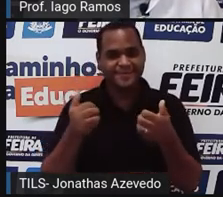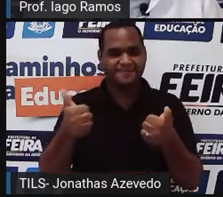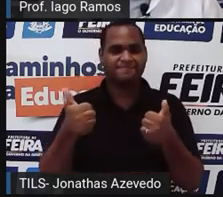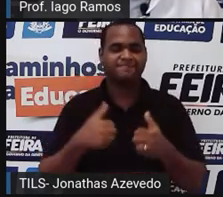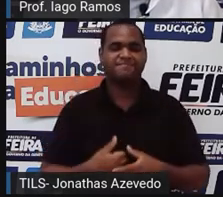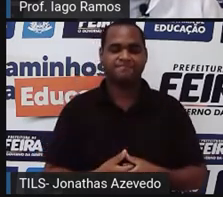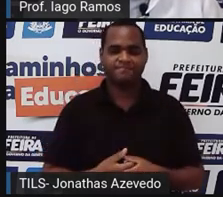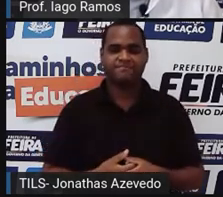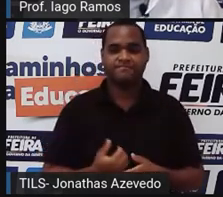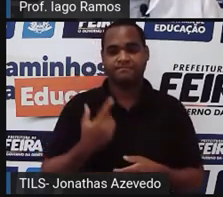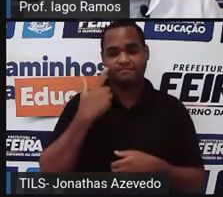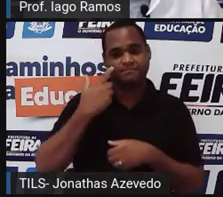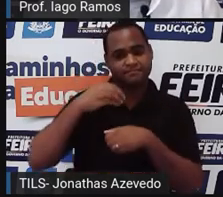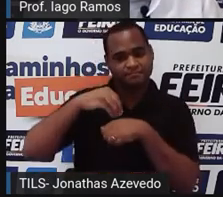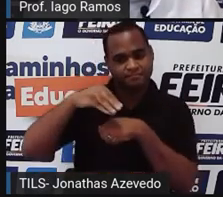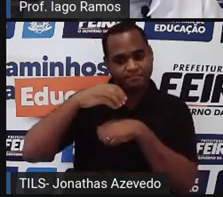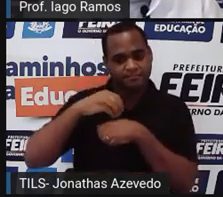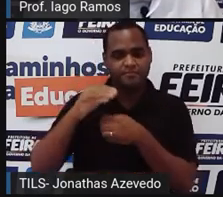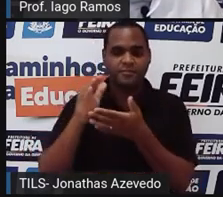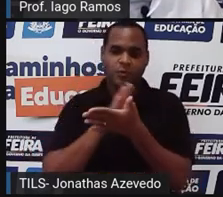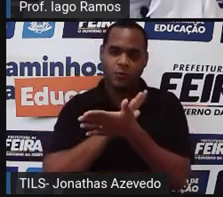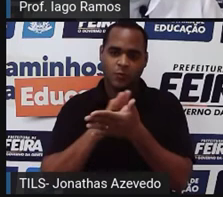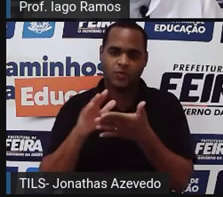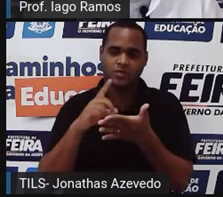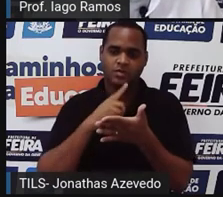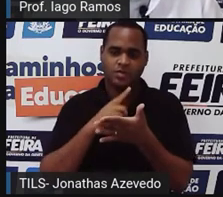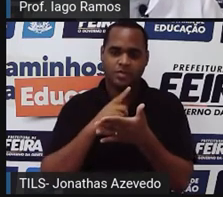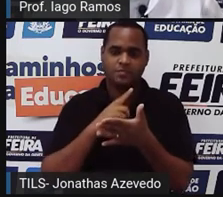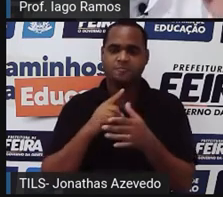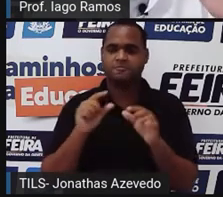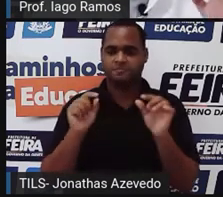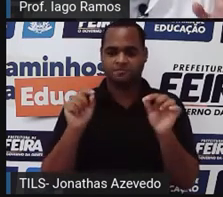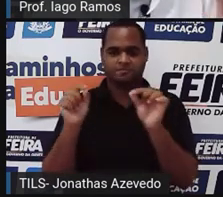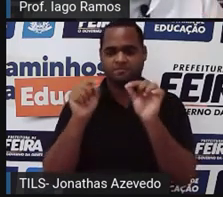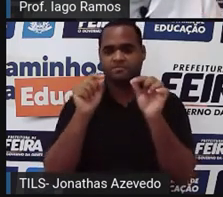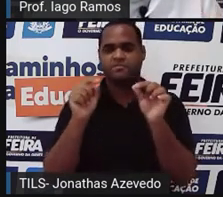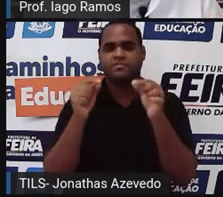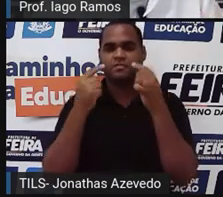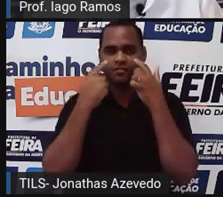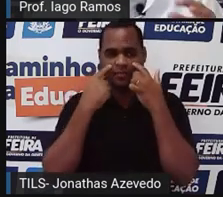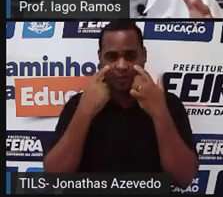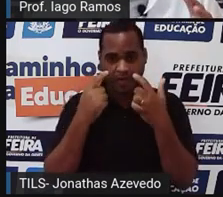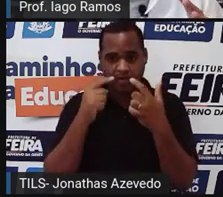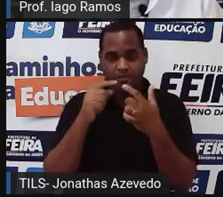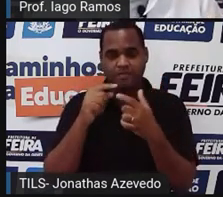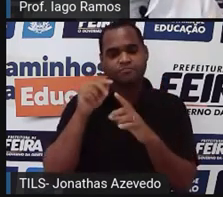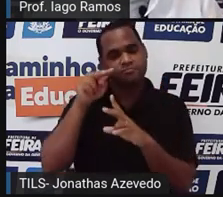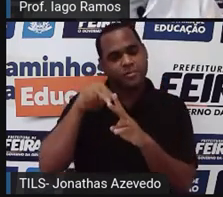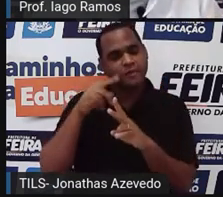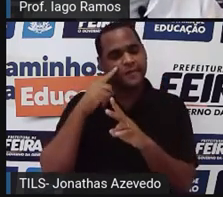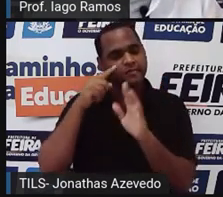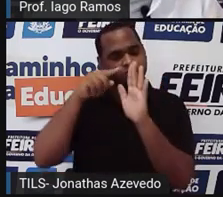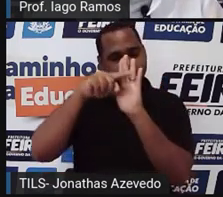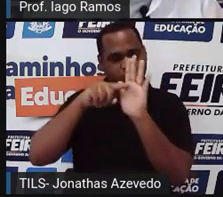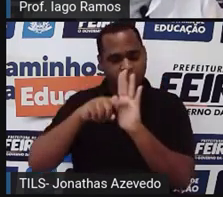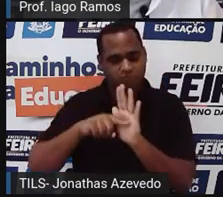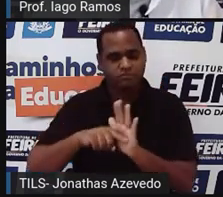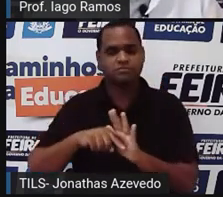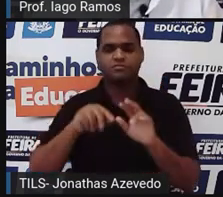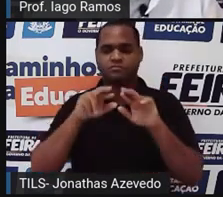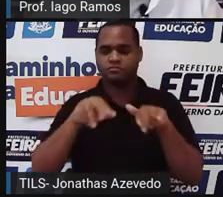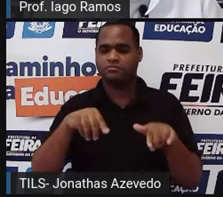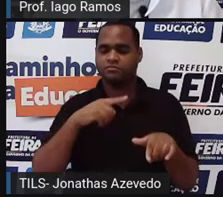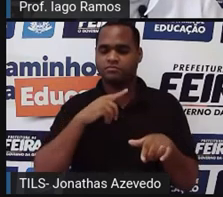Eu vou trazer para você outra situação. Certo? A gente vai ler, vai analisar onde é que está as grandezas,